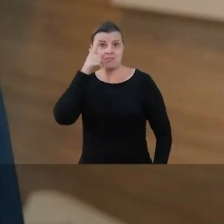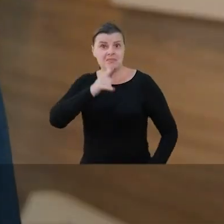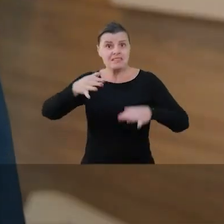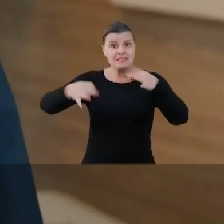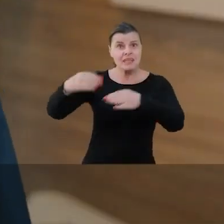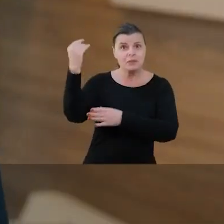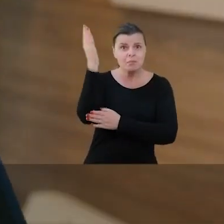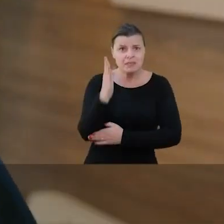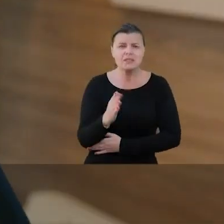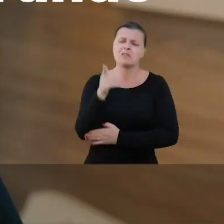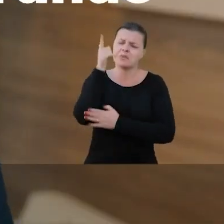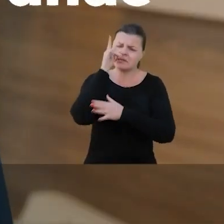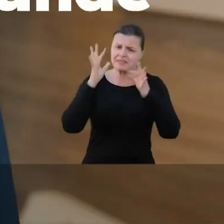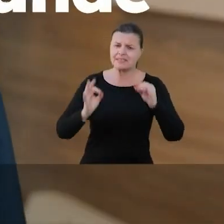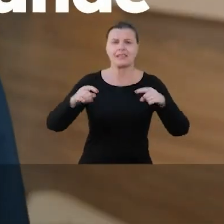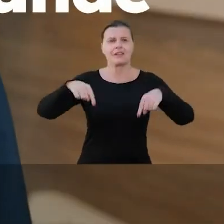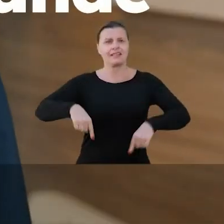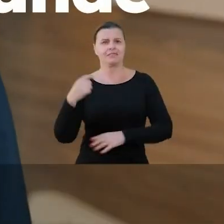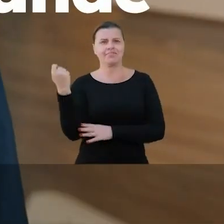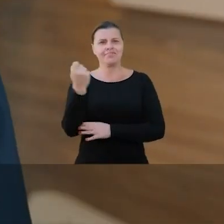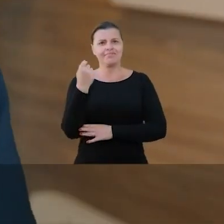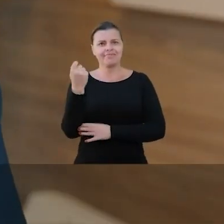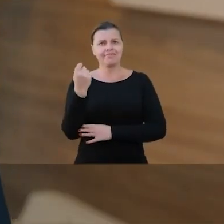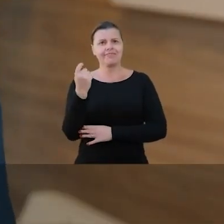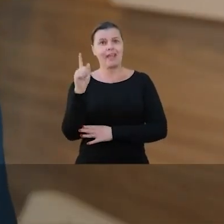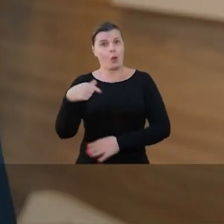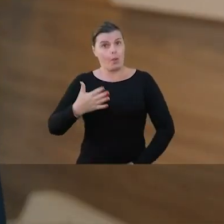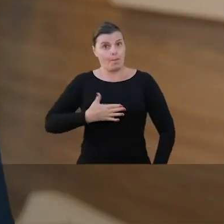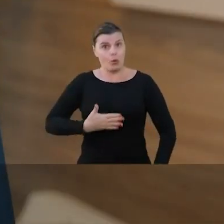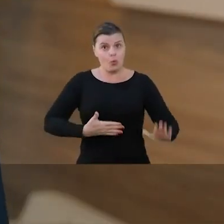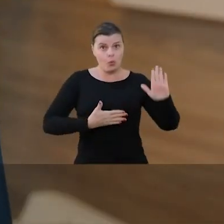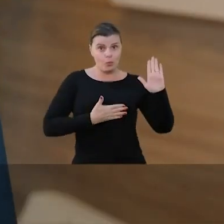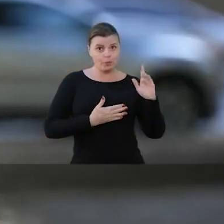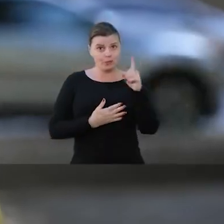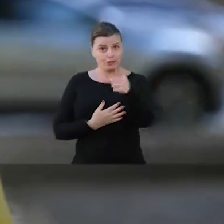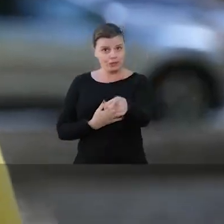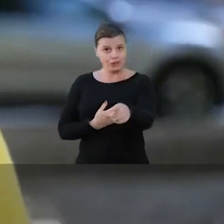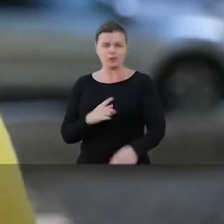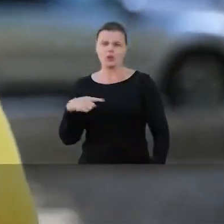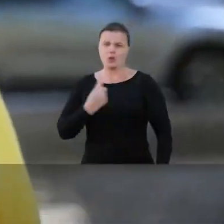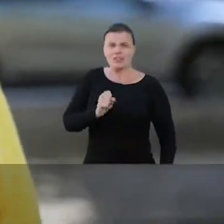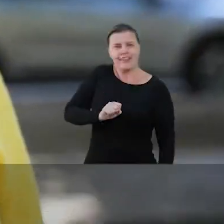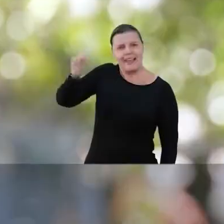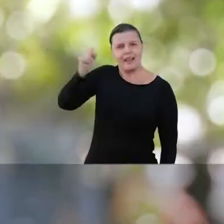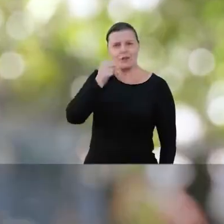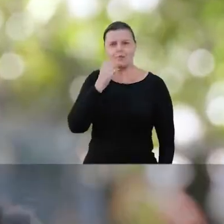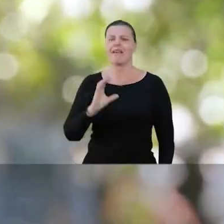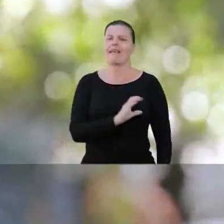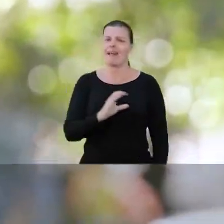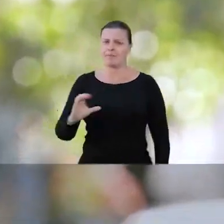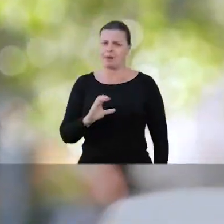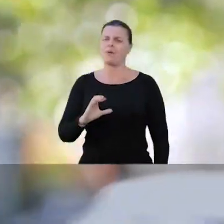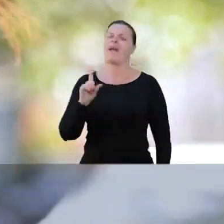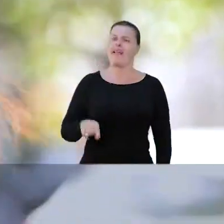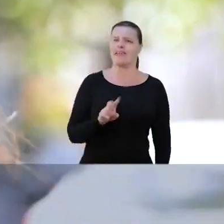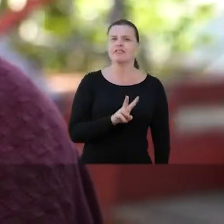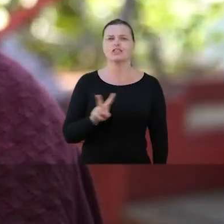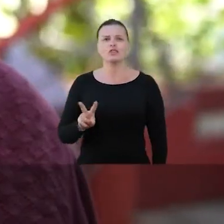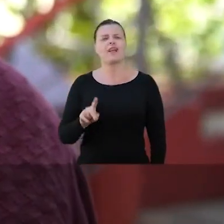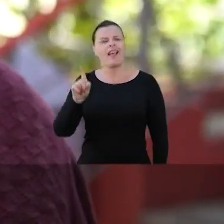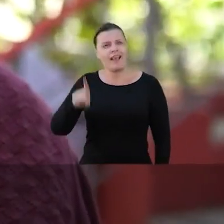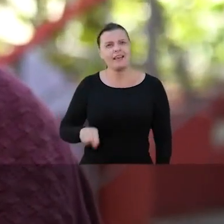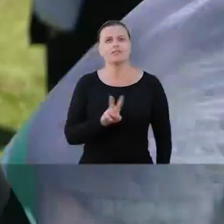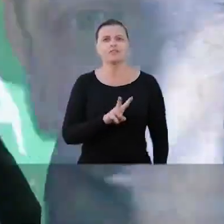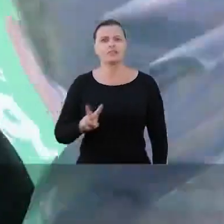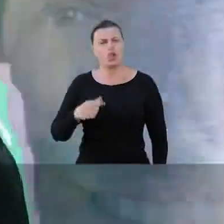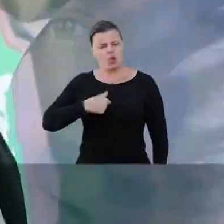certo no Brasil, vai dar certo aqui no Rio Grande É meu compromisso contigo Nosso guerreiro do bem, Capão da Canoa, é 22 É